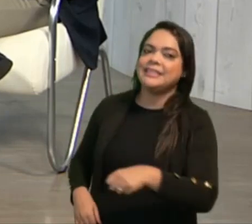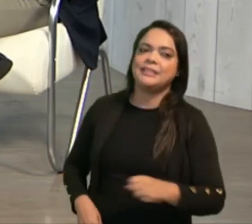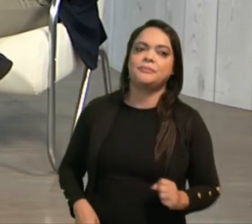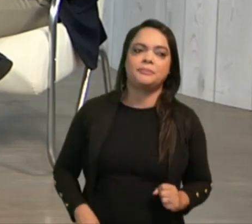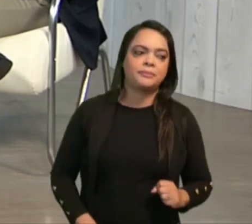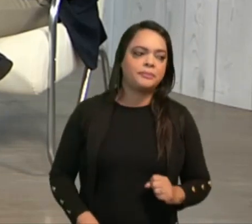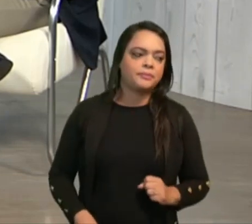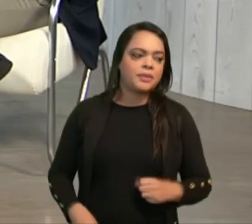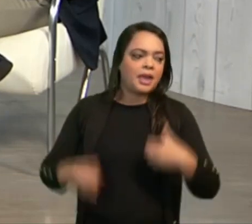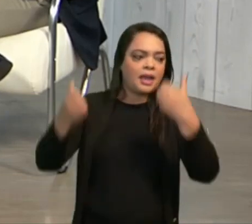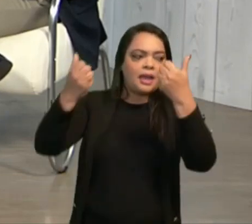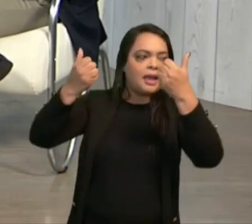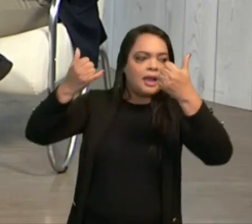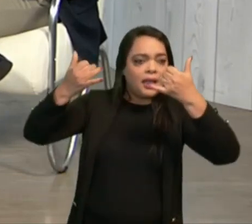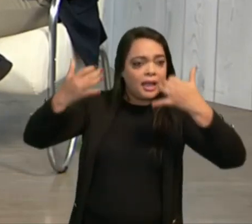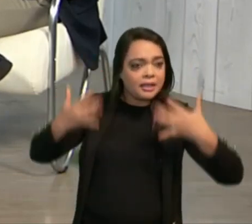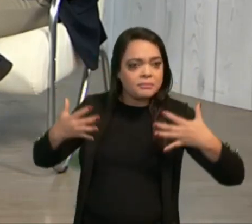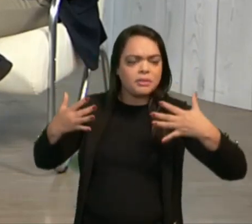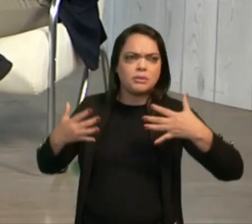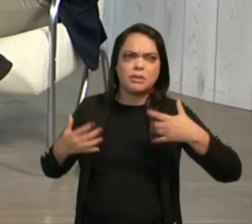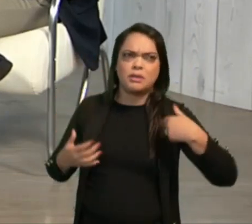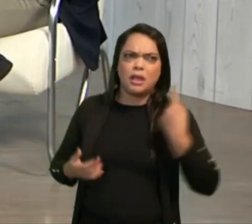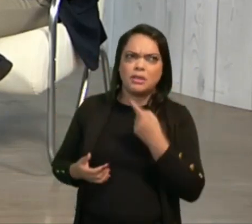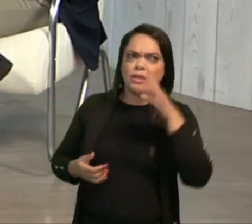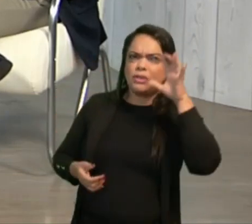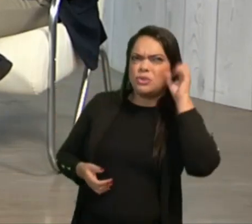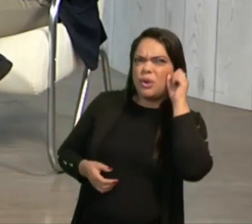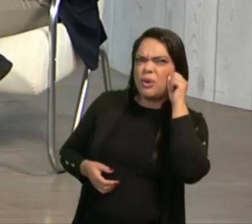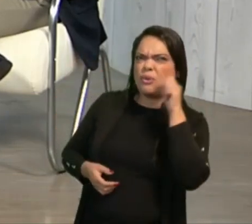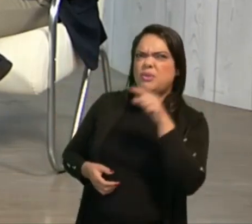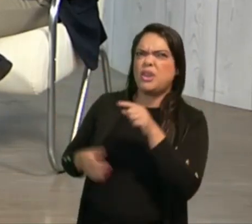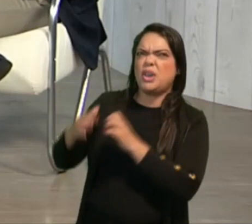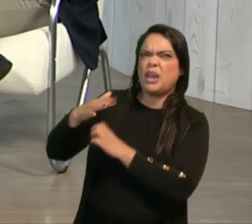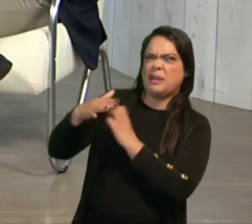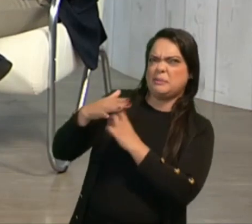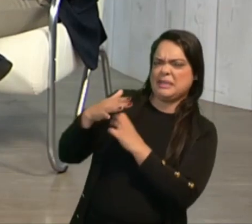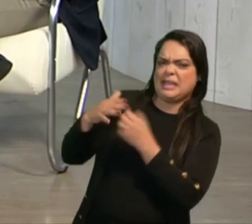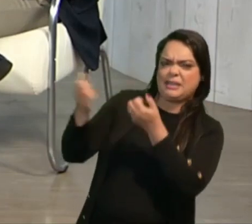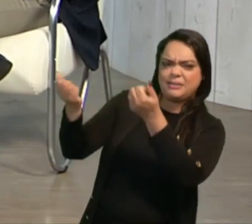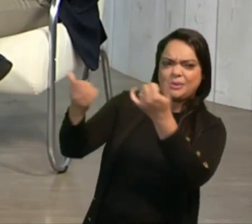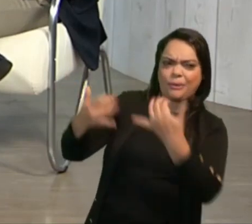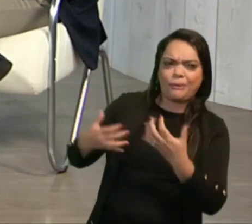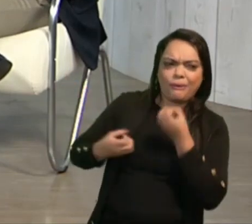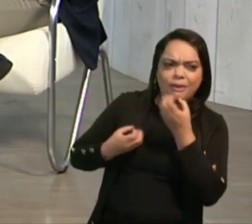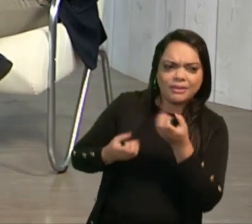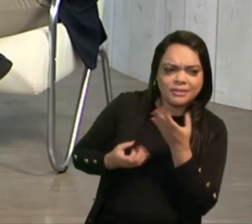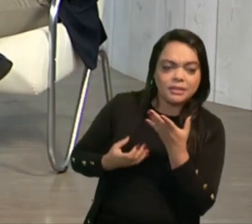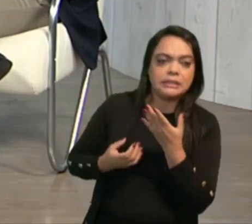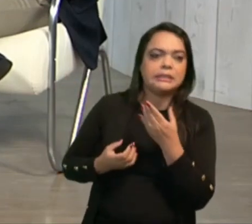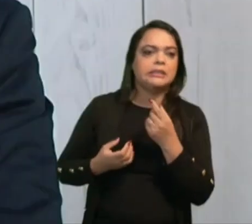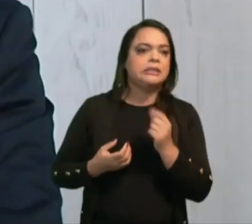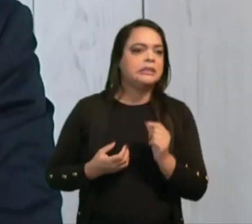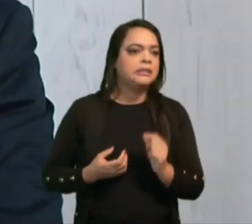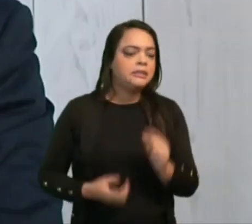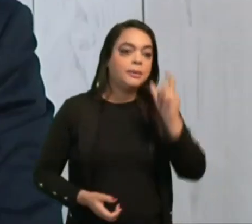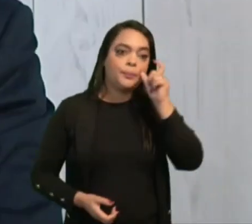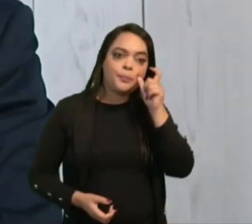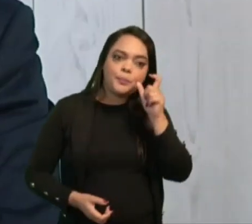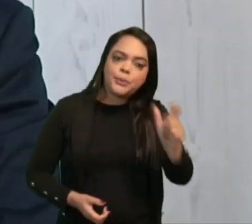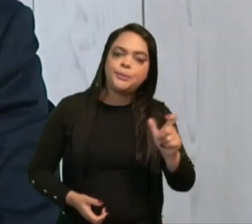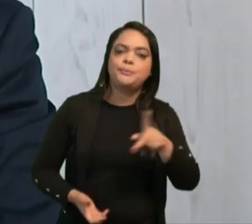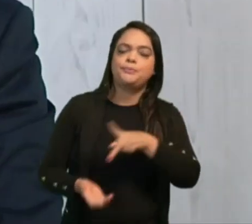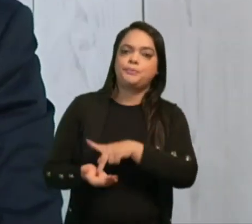Os relatos, quando você ouve o relato do empregador, do jovem, os relatos são muito interessantes,